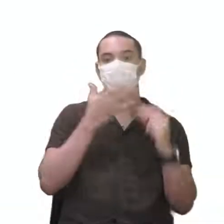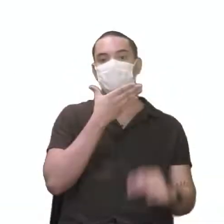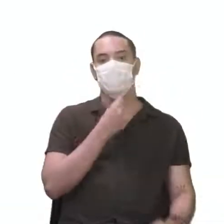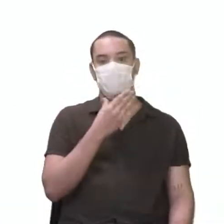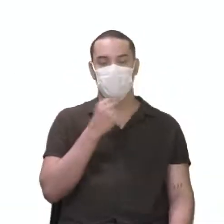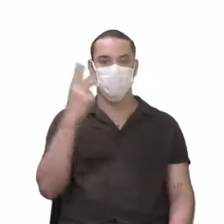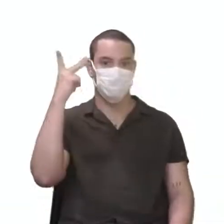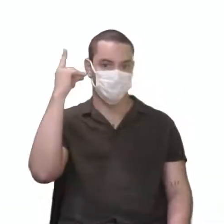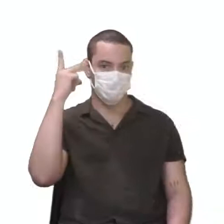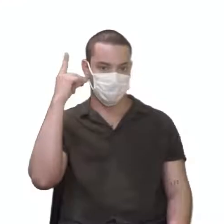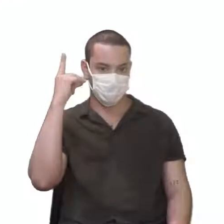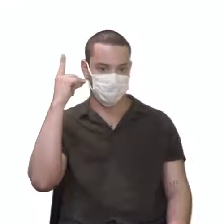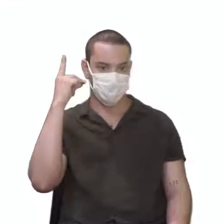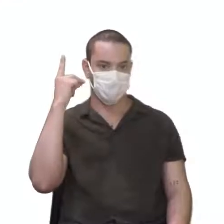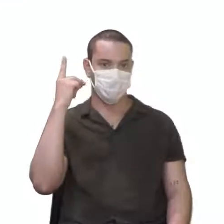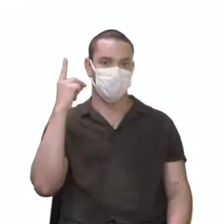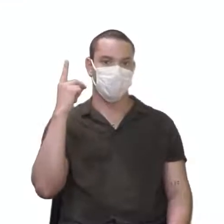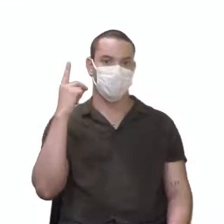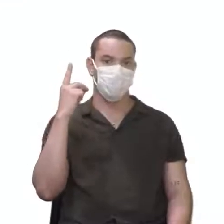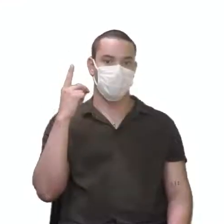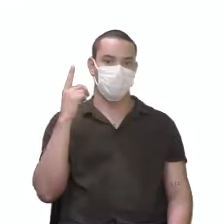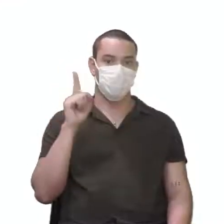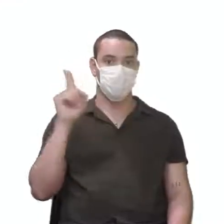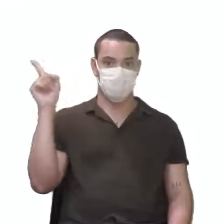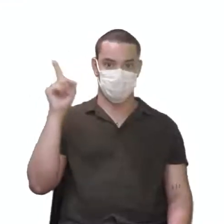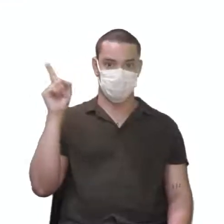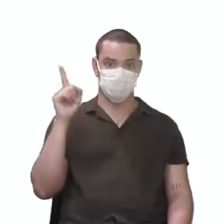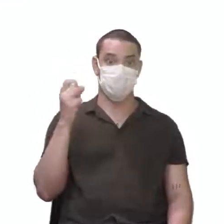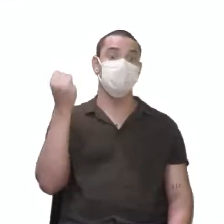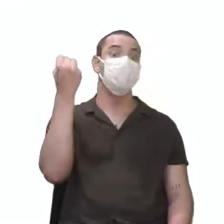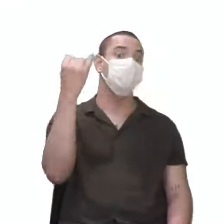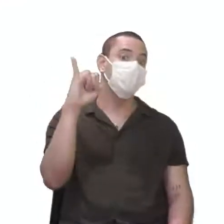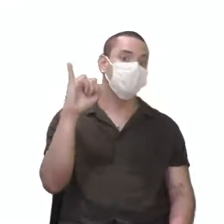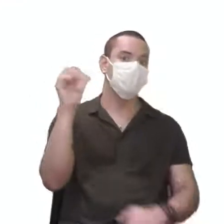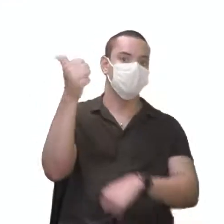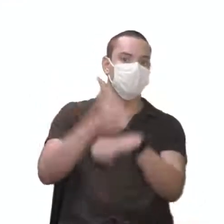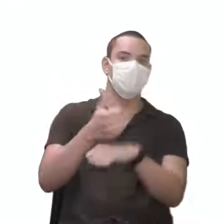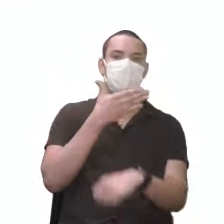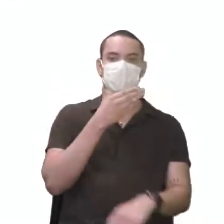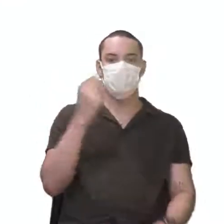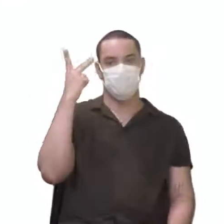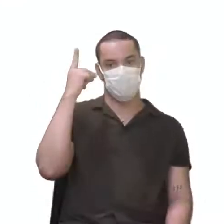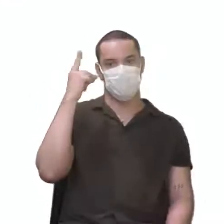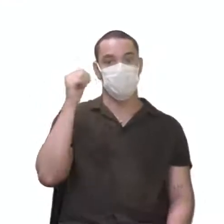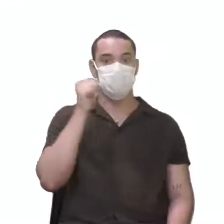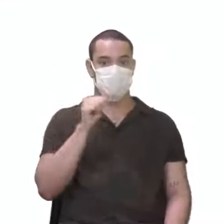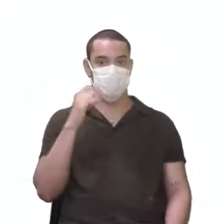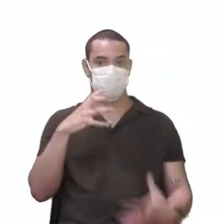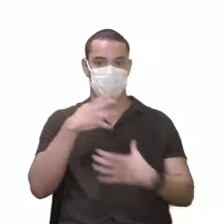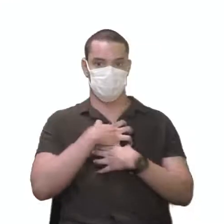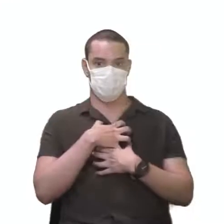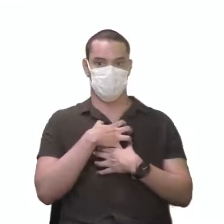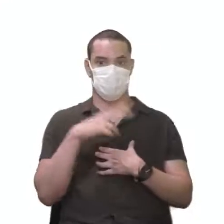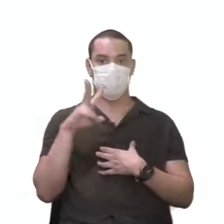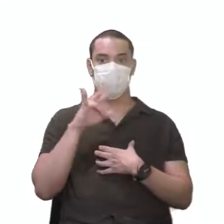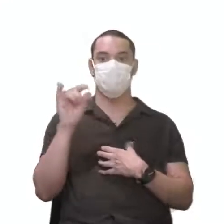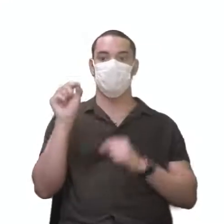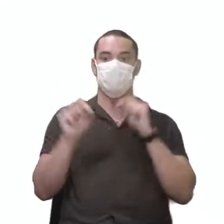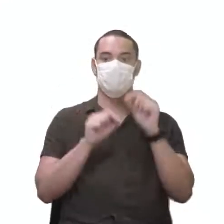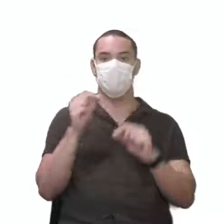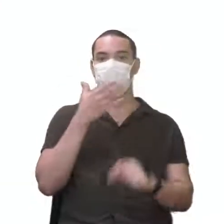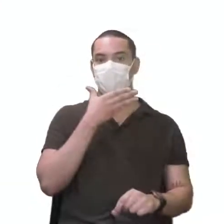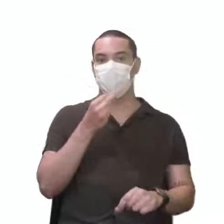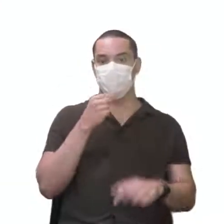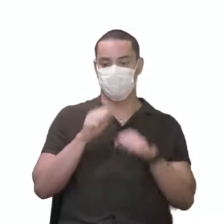homem normal, tá? Aqui tá afetado, mas vamos ver se eu tenho esse homem aqui normal e essa mulher portadora, vou afetar